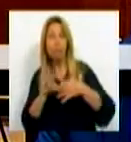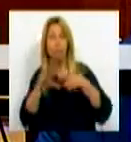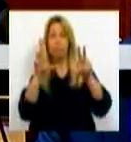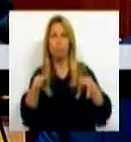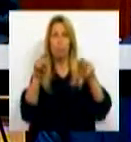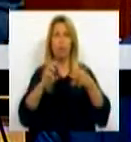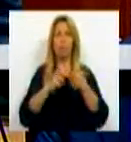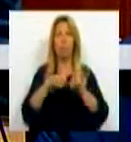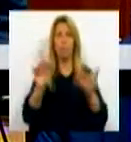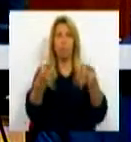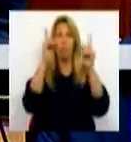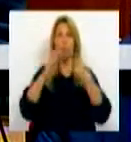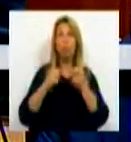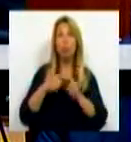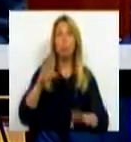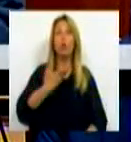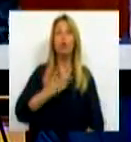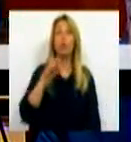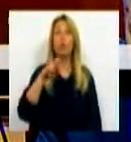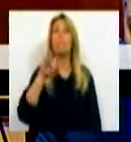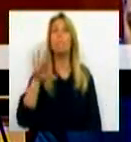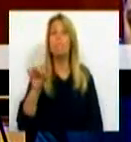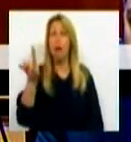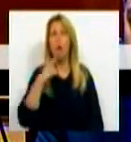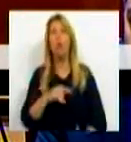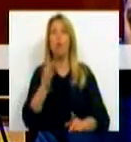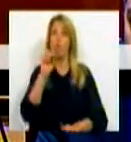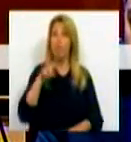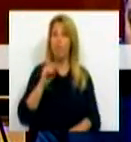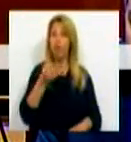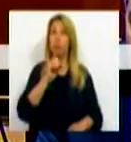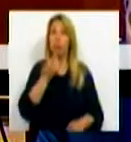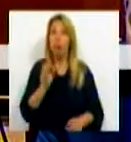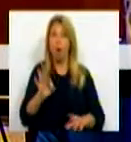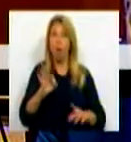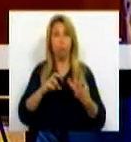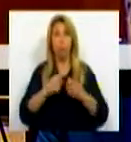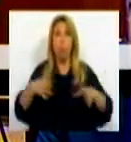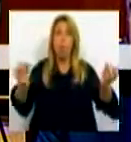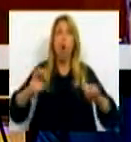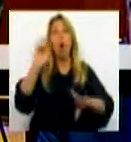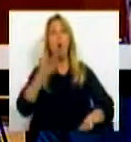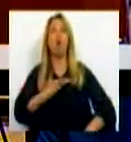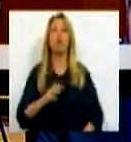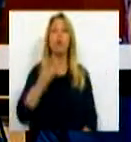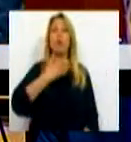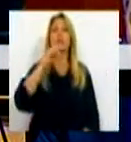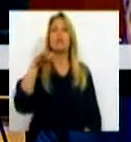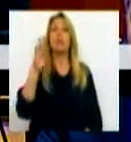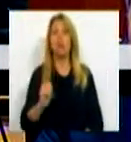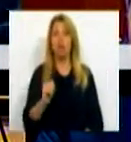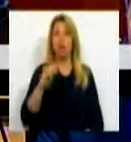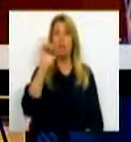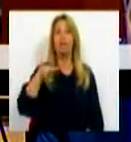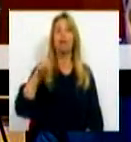com o Dr. Mário Nogueira, a concertação com a FEMPROF. Mas também não é problema com o Dr. Dias da Silva, da FNEM, que é dos trabalhadores